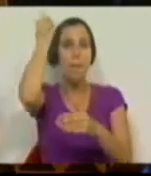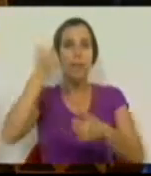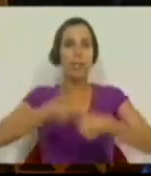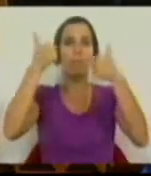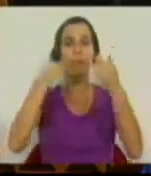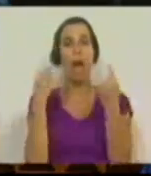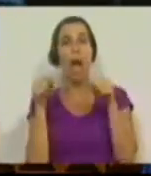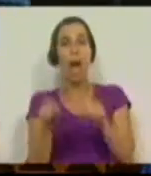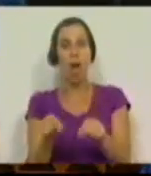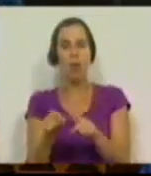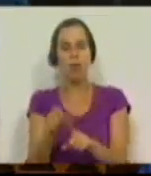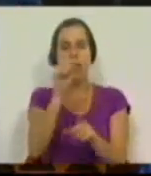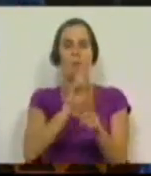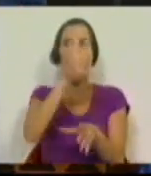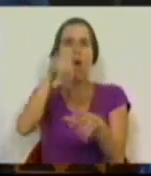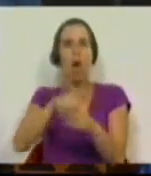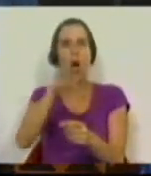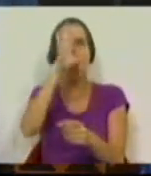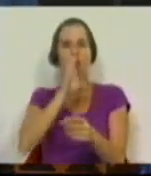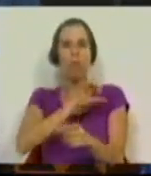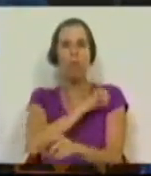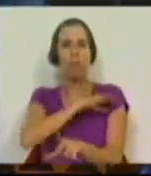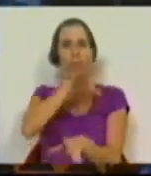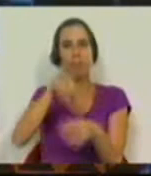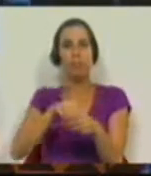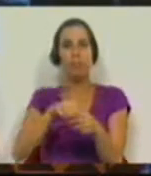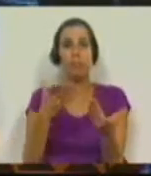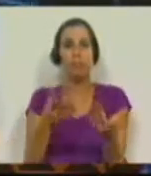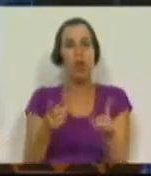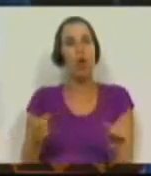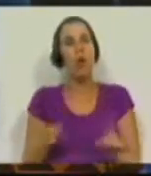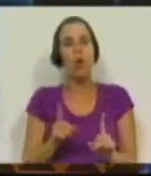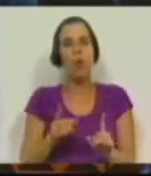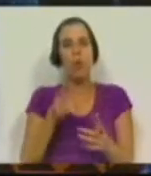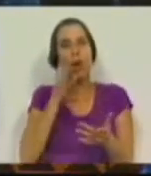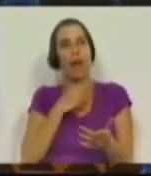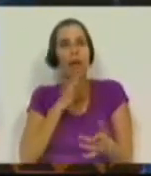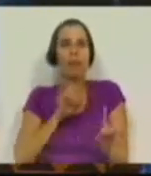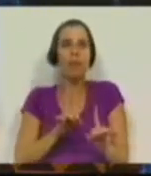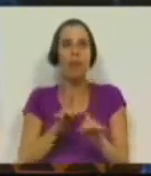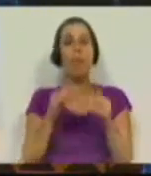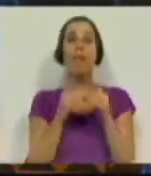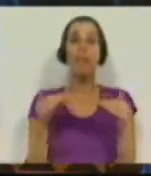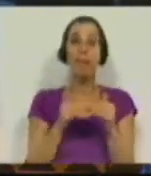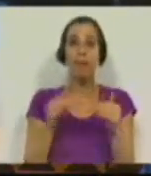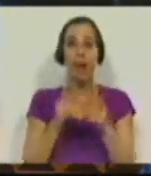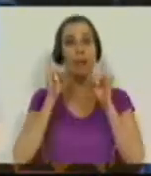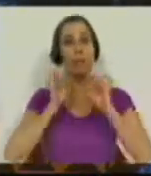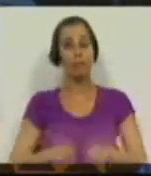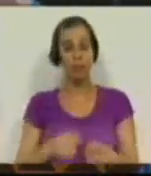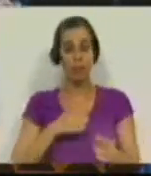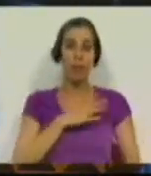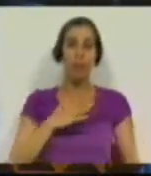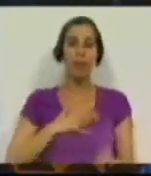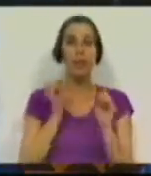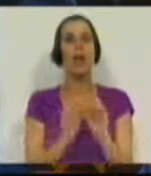que acusa esta proposta de uma governamentalização da Justiça, achamos que não é irrazoável que numa fase de implementação de uma